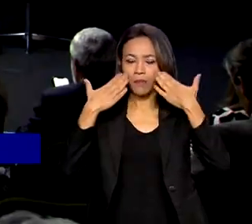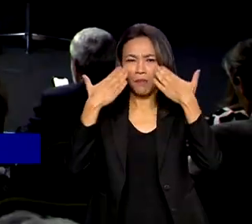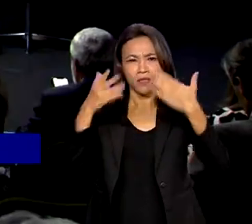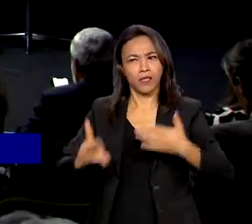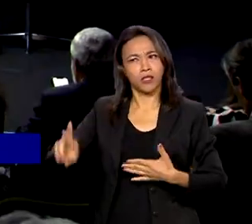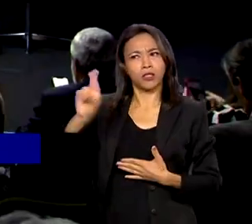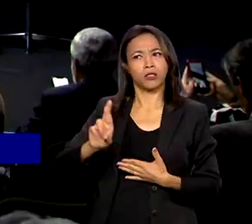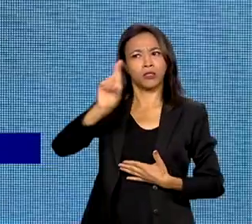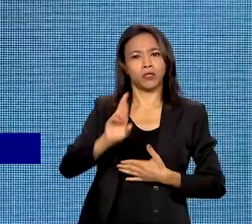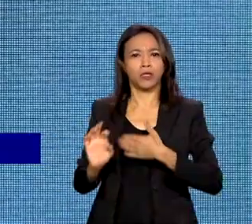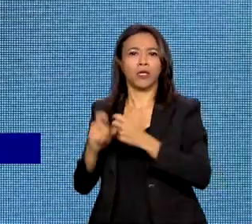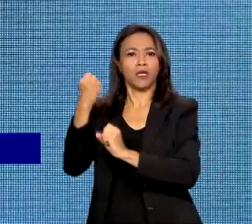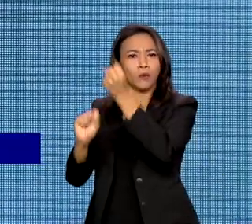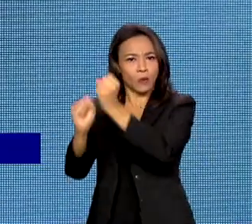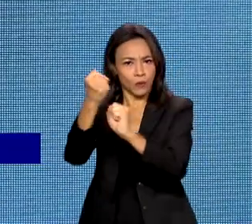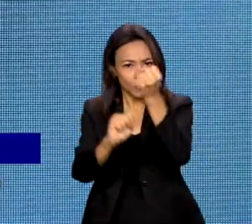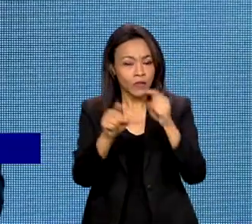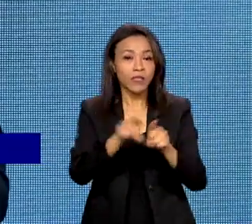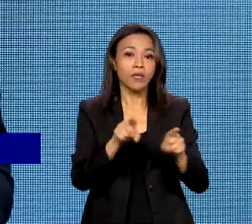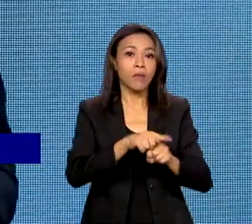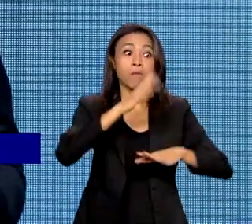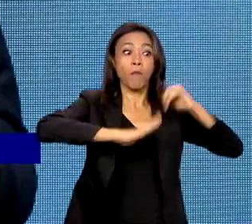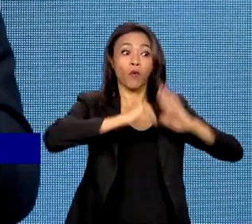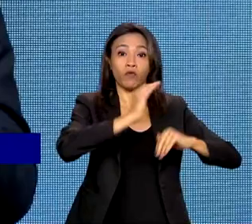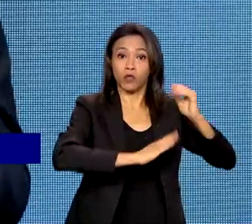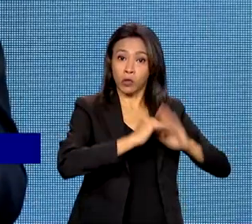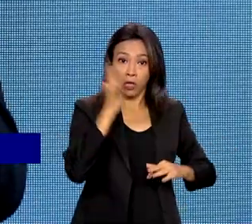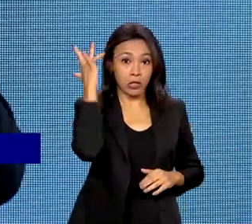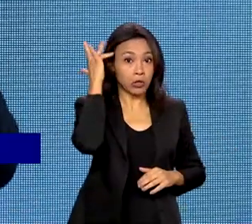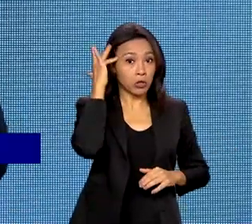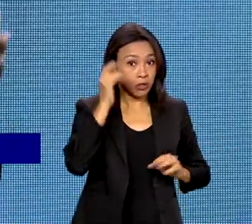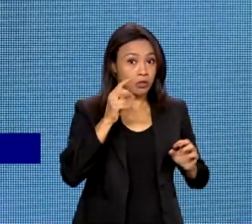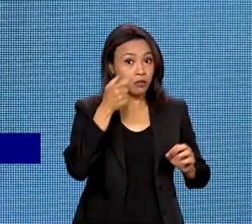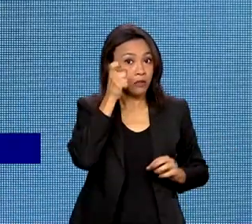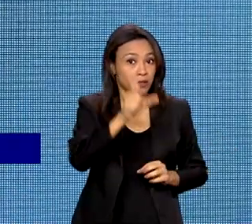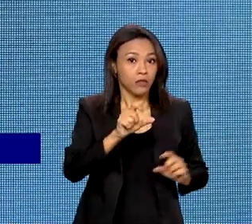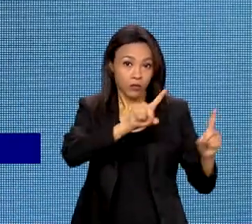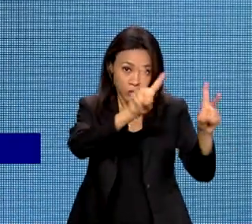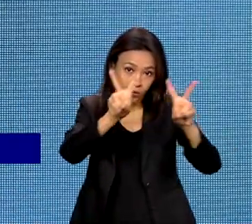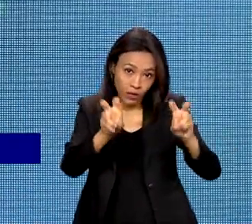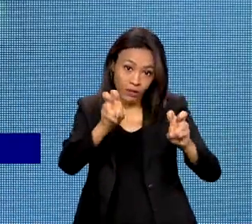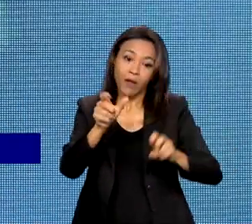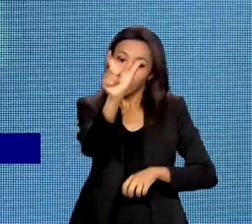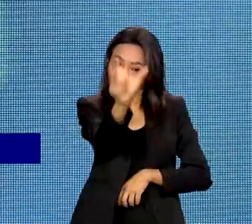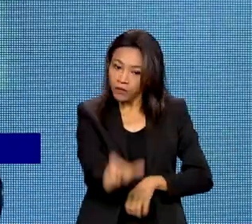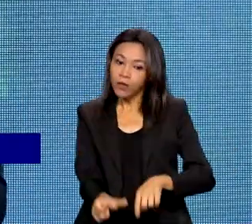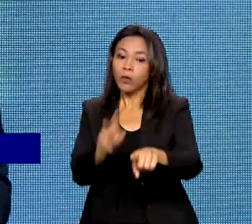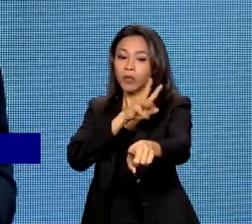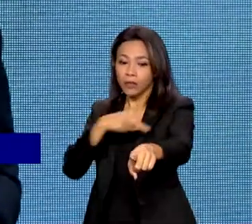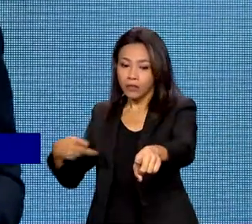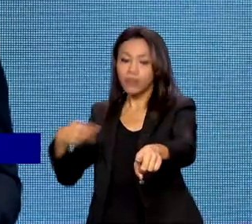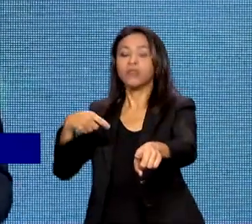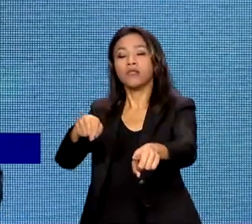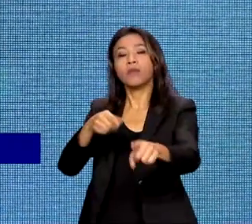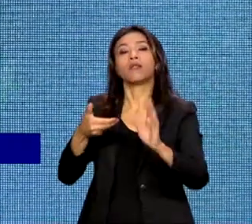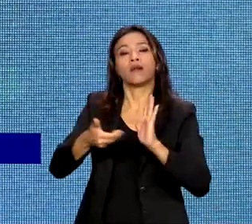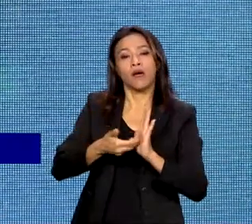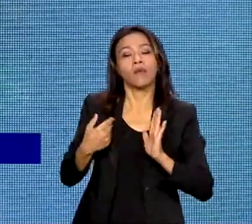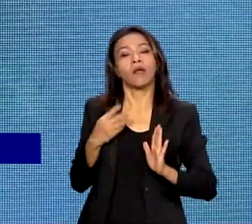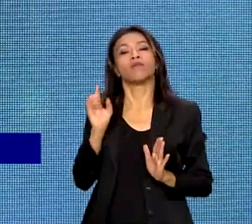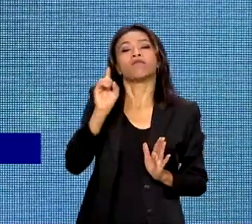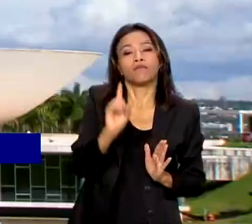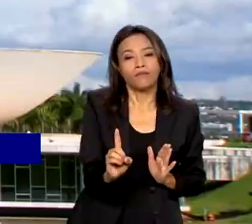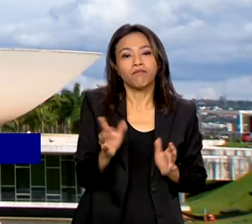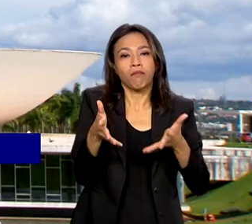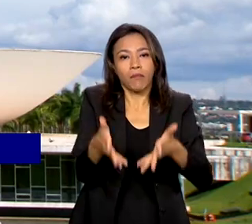especialistas no tema. O presidente da Câmara dos Deputados, Arthur Lira, também participou do evento e falou sobre a tramitação